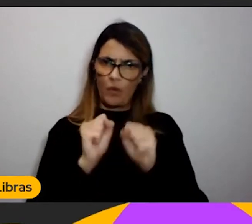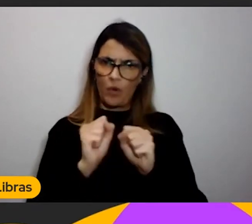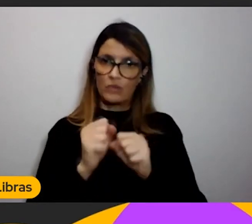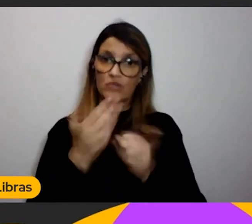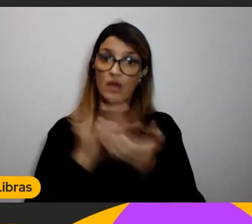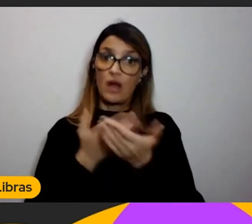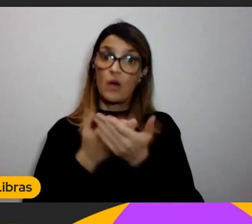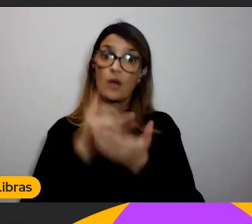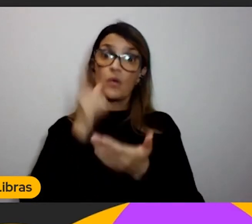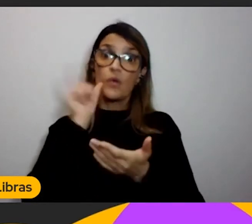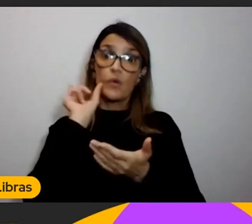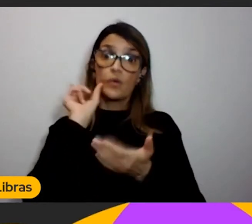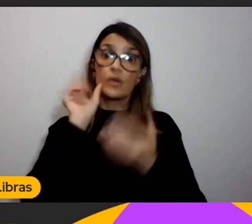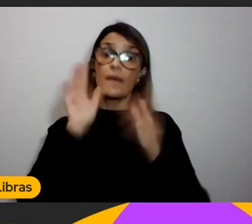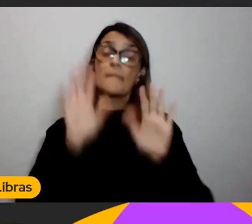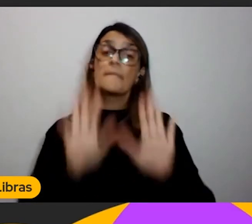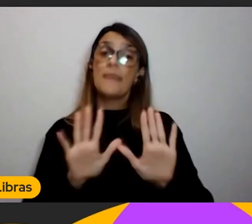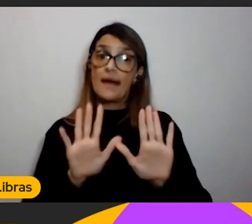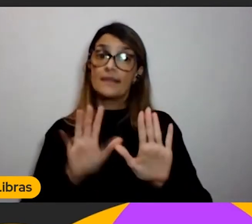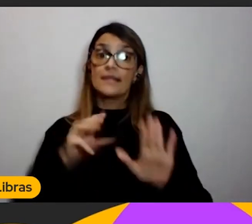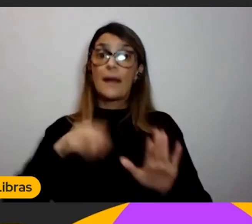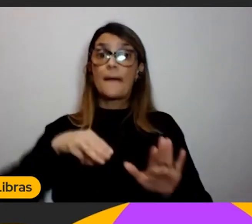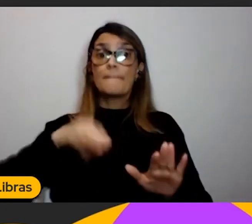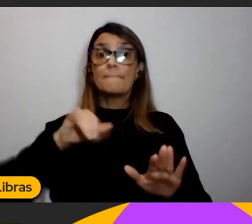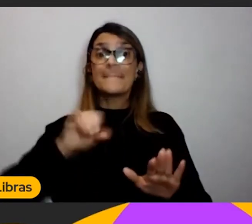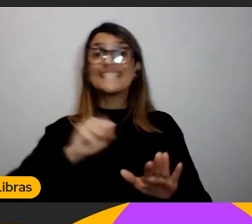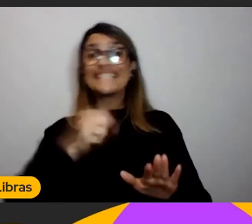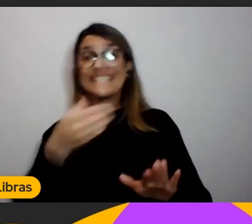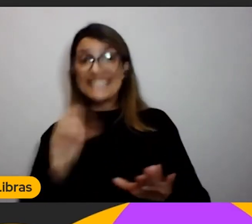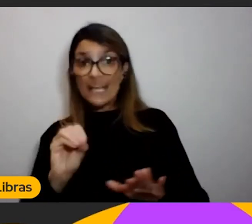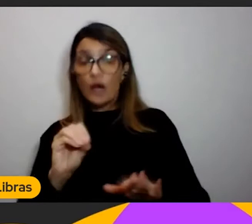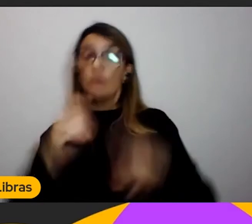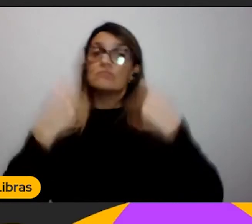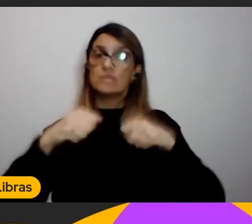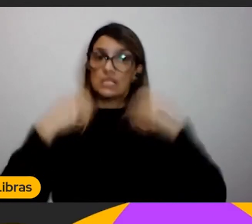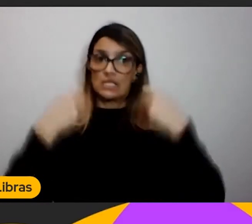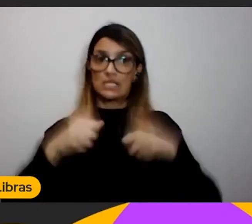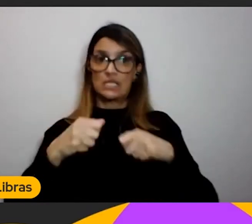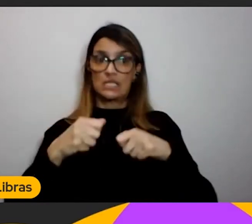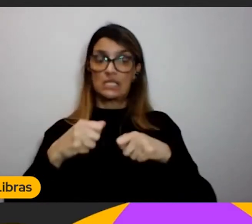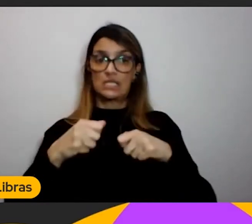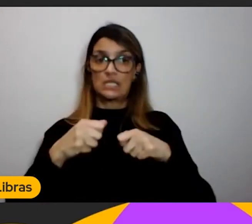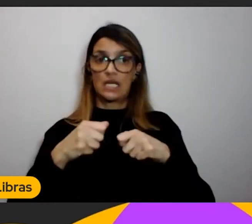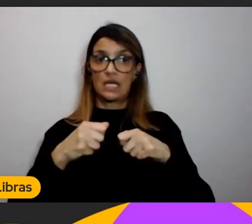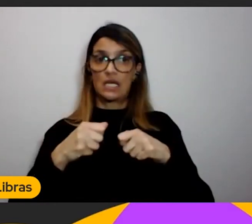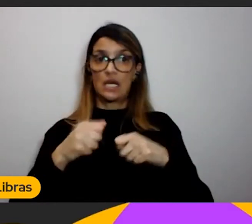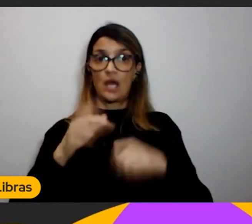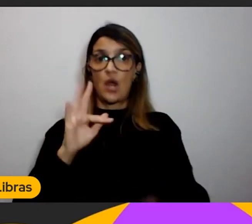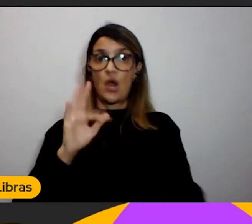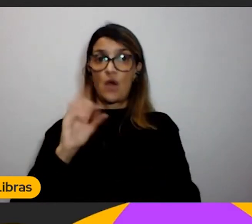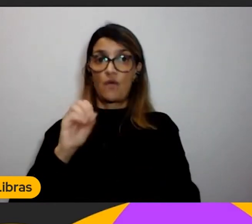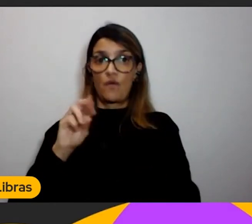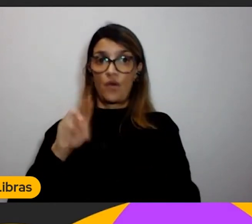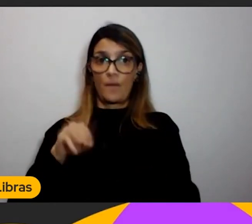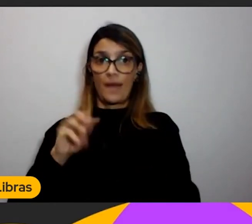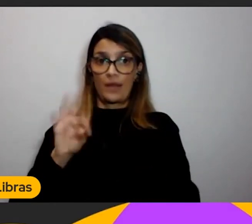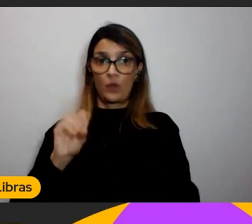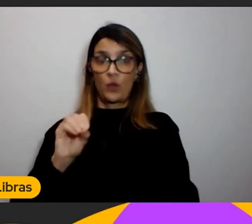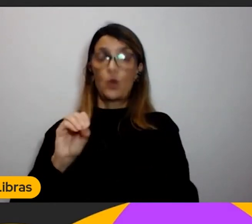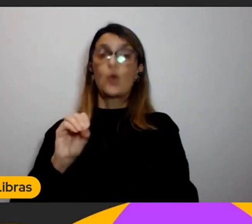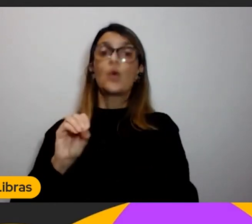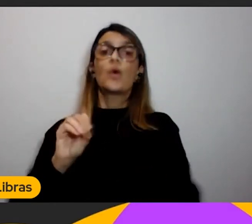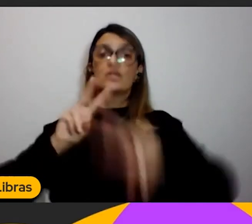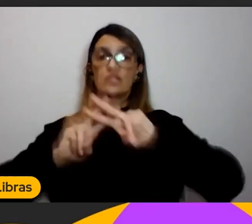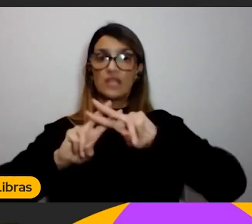faz. Mas lembrar que essa missão tem que ser exclusivamente no formato shorts. E daí vocês colocam a hashtag Missão